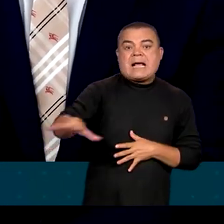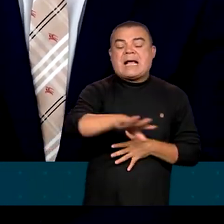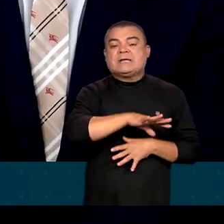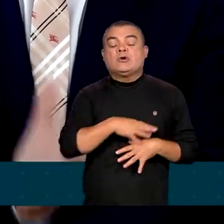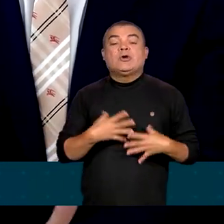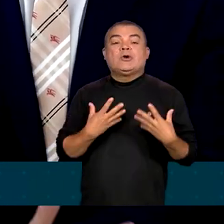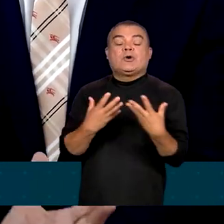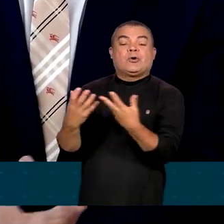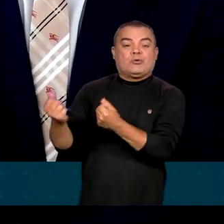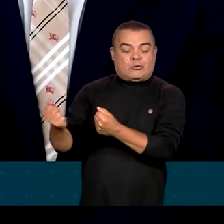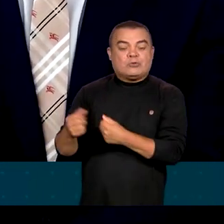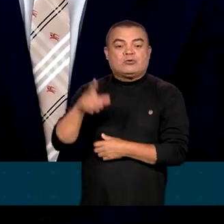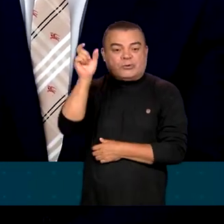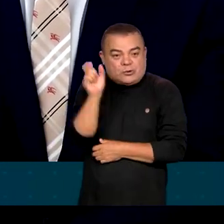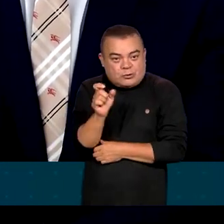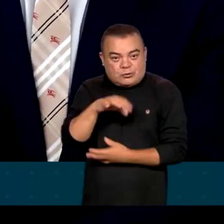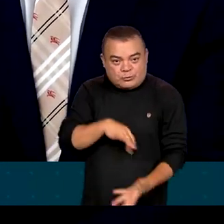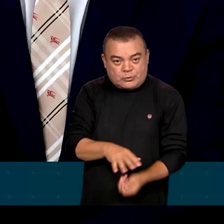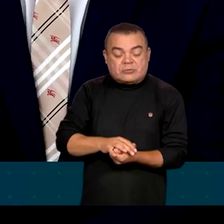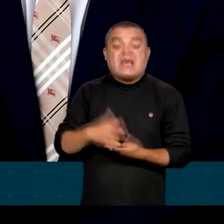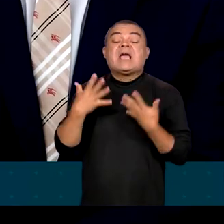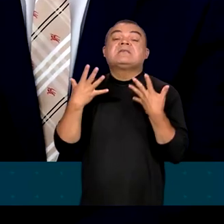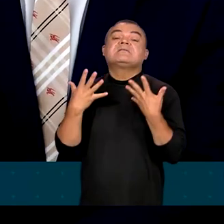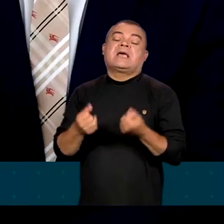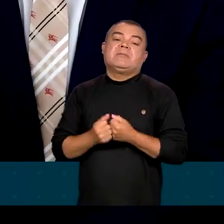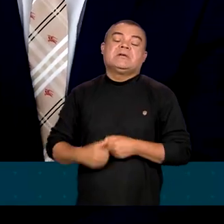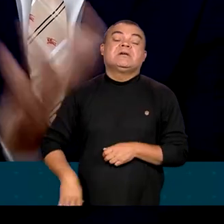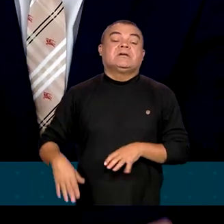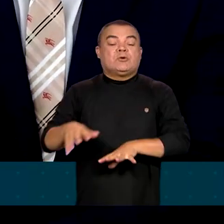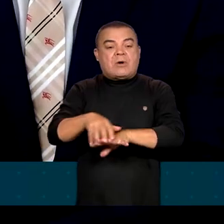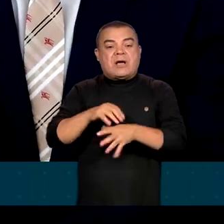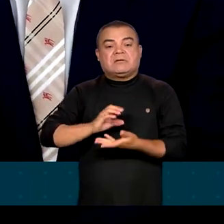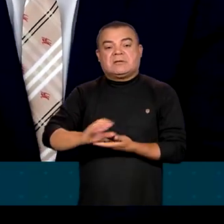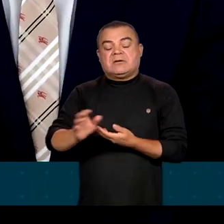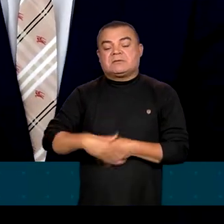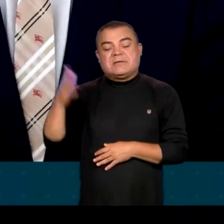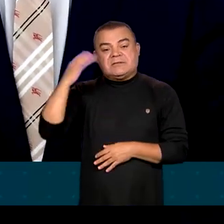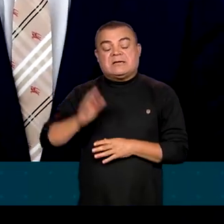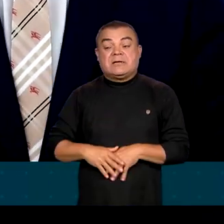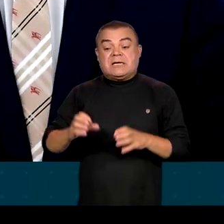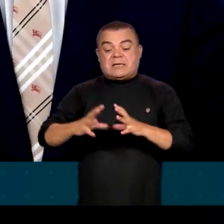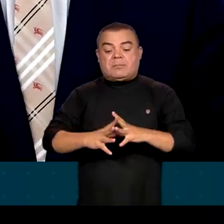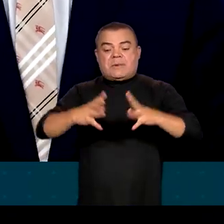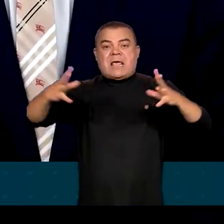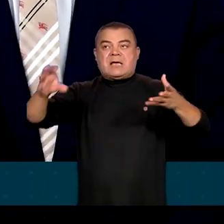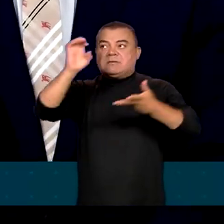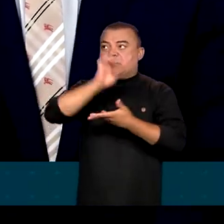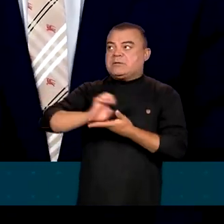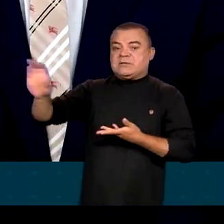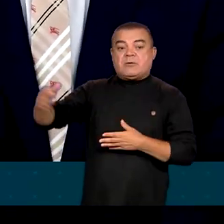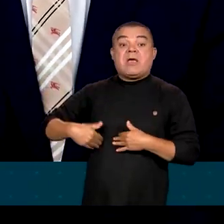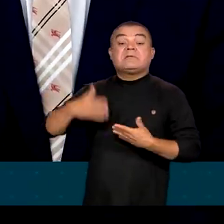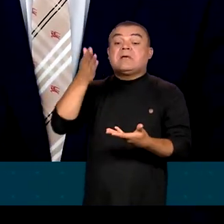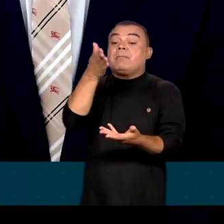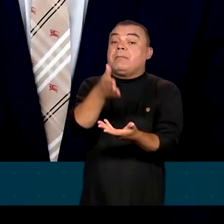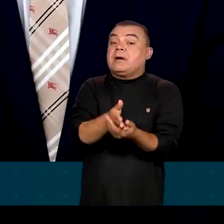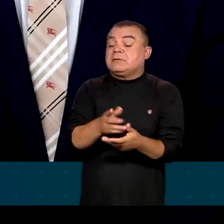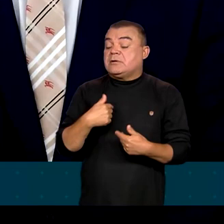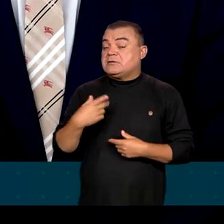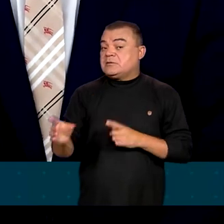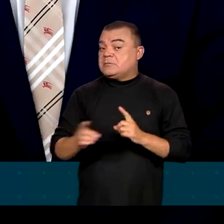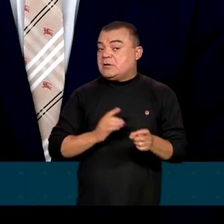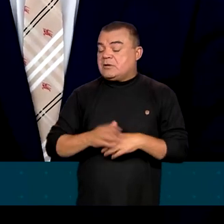receber muito mais do agronegócio brasileiro. A gente pode ampliar muitas exportações. Essa é a pauta que nós estamos tratando. É o futuro.